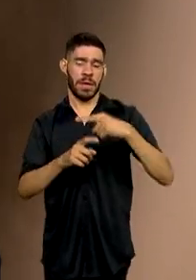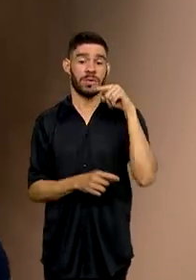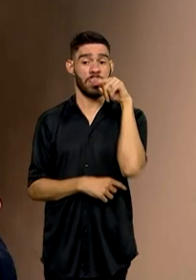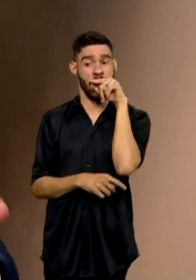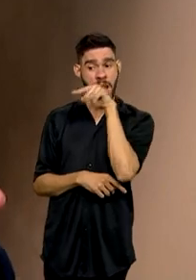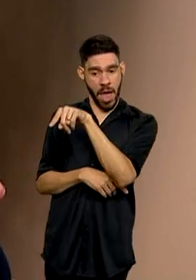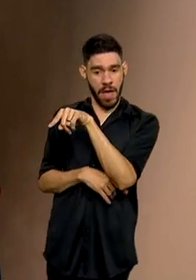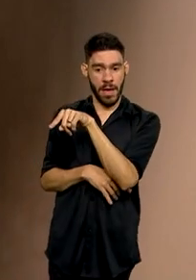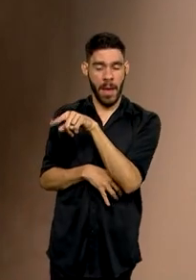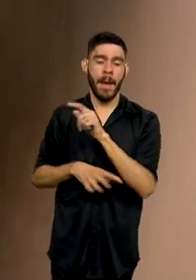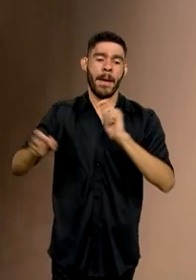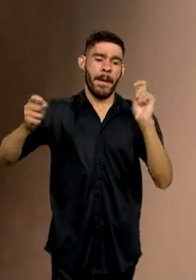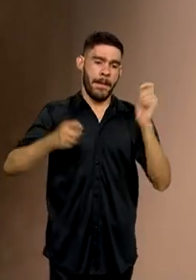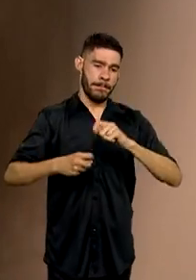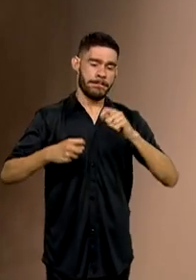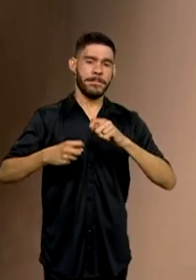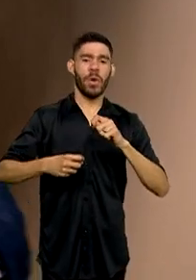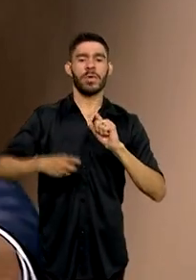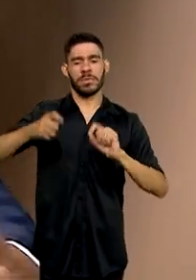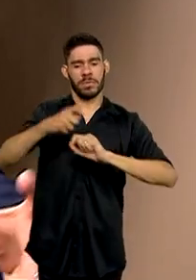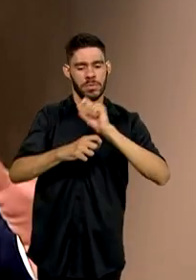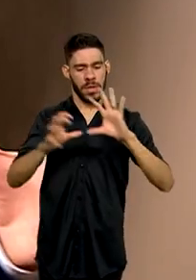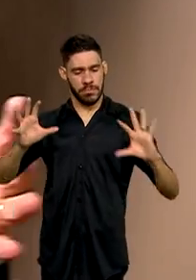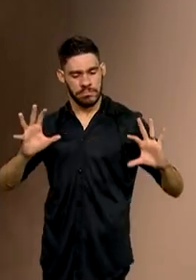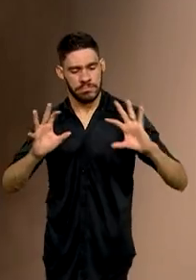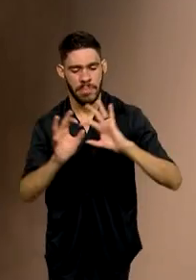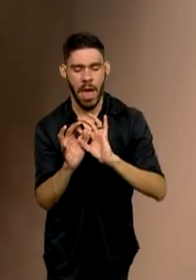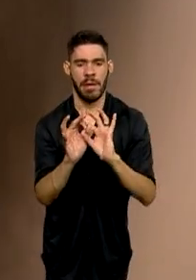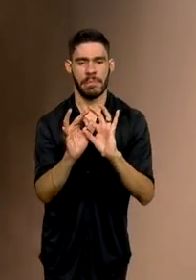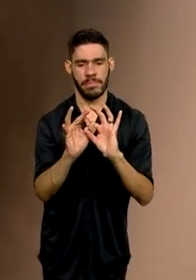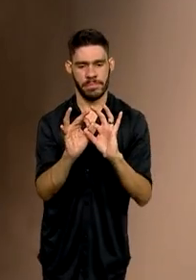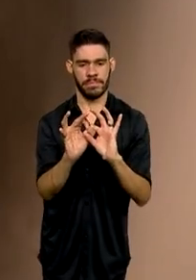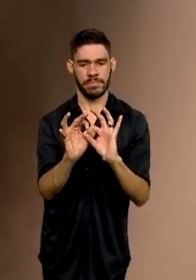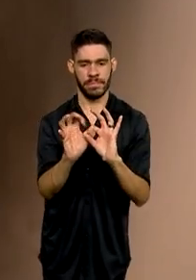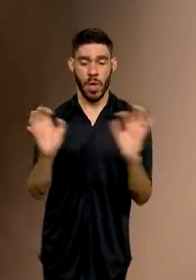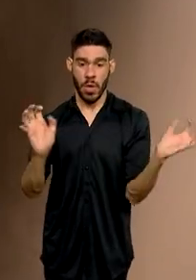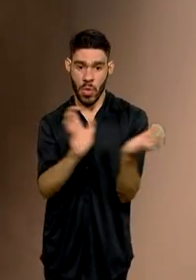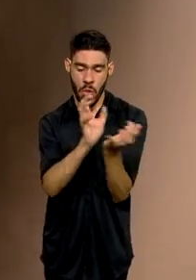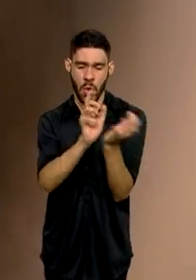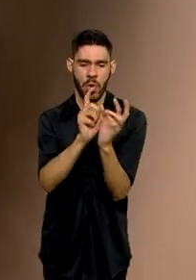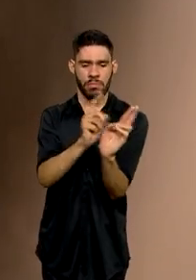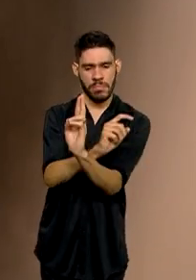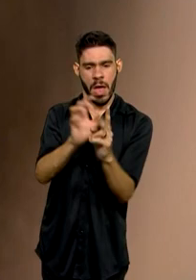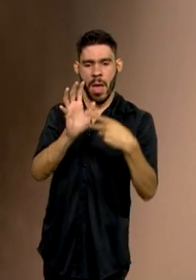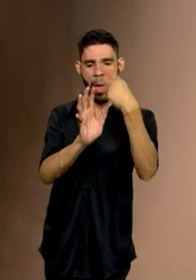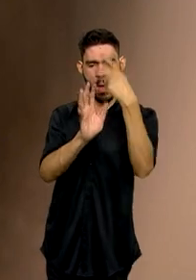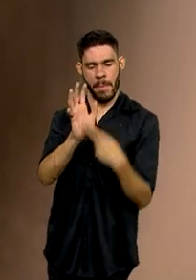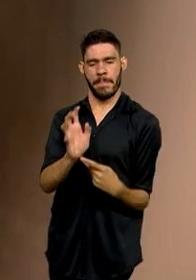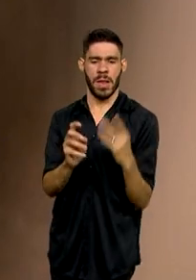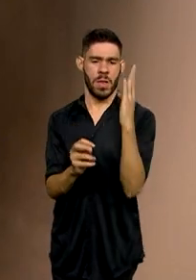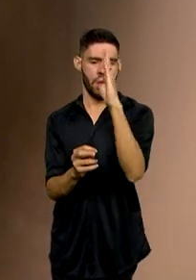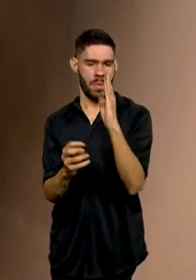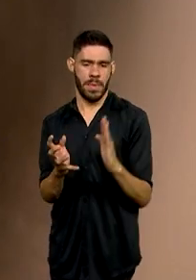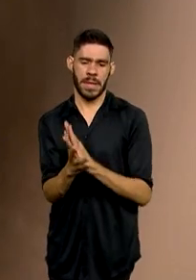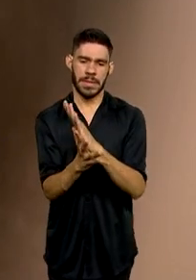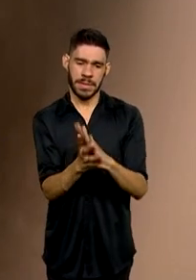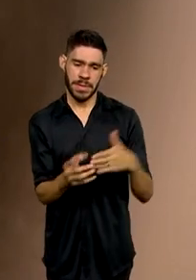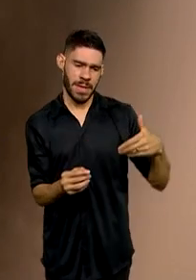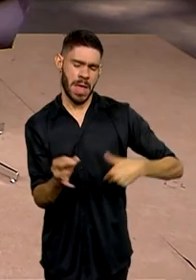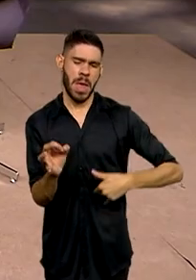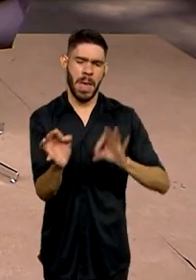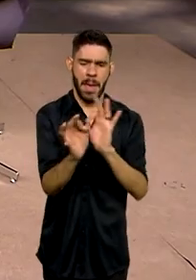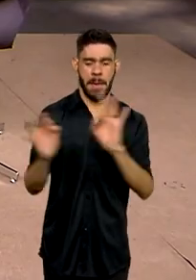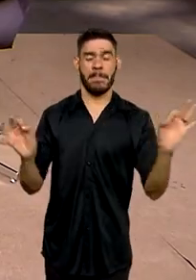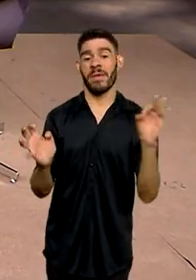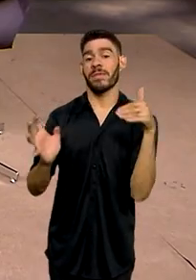é possível estar integrado nessa rede do plano Brasil Sem Fome. Perfeito, ministro.